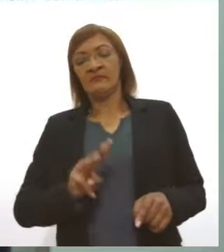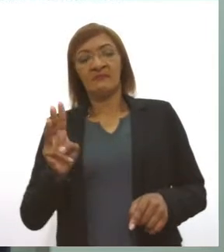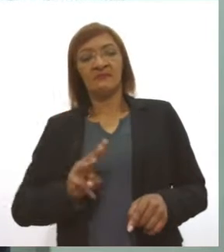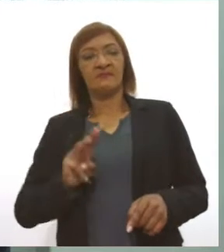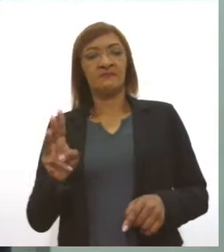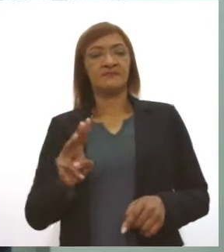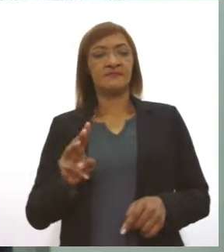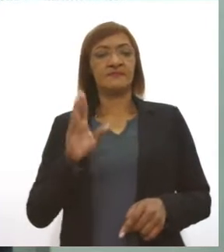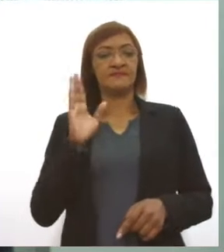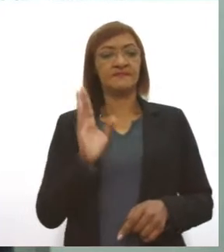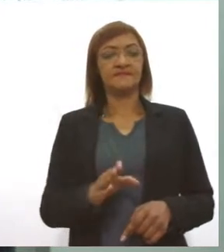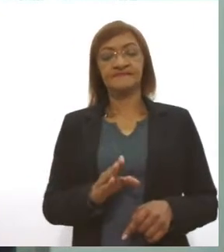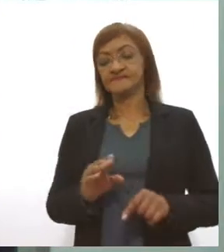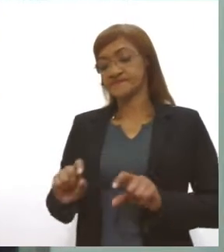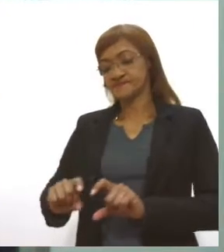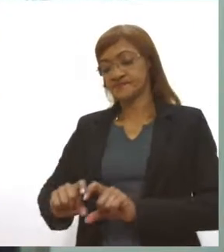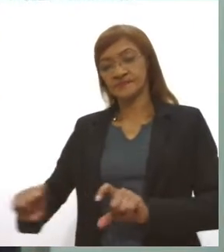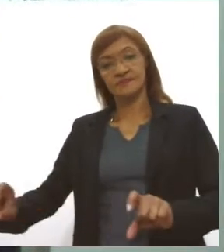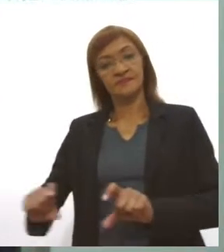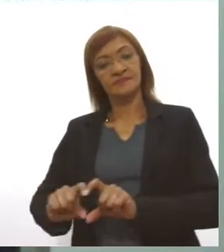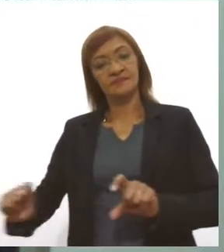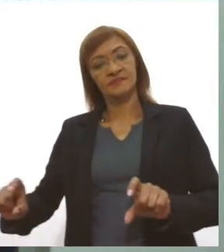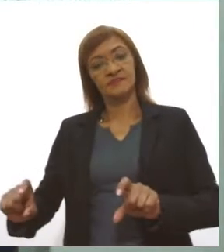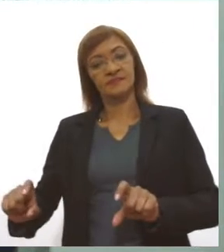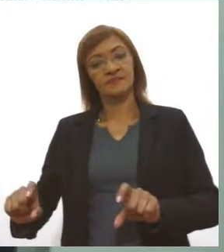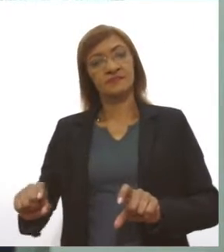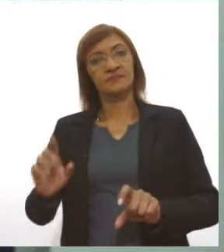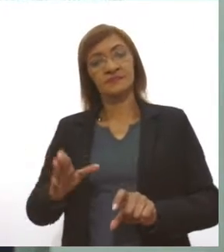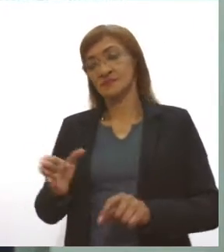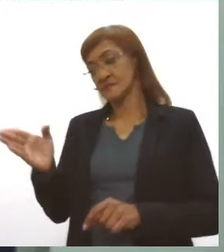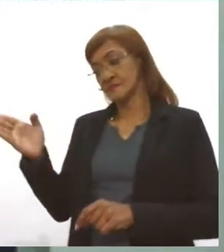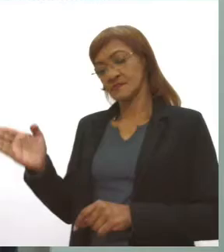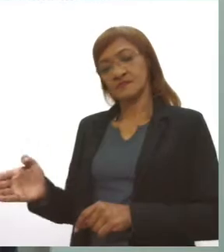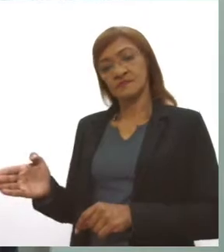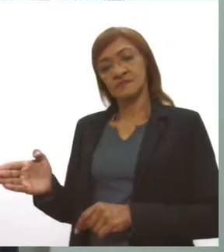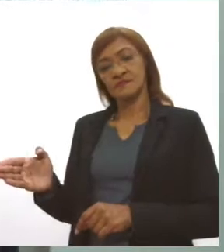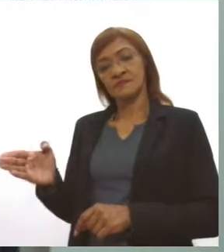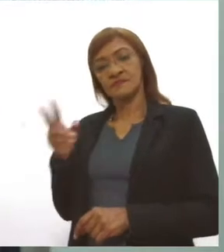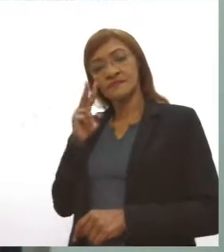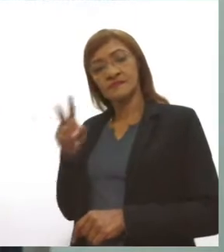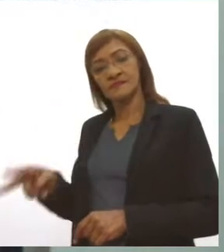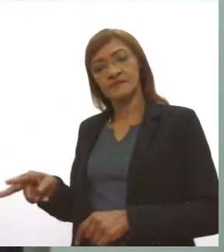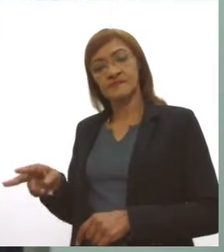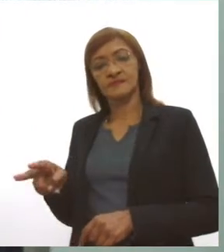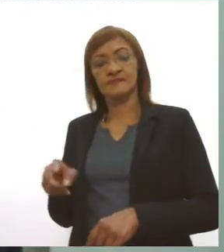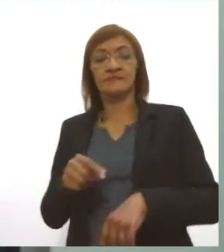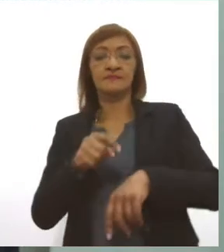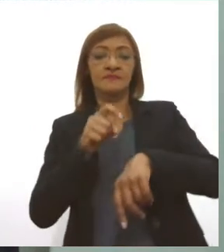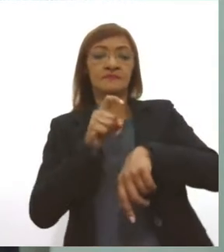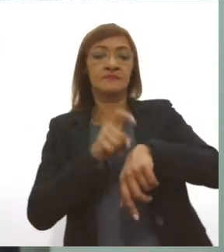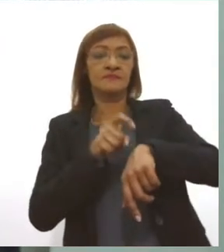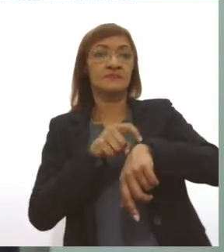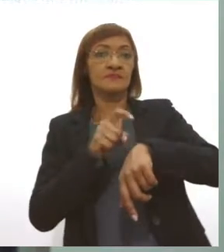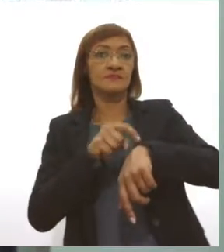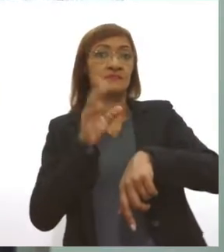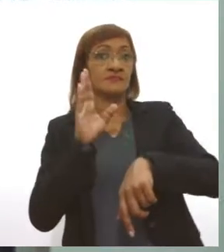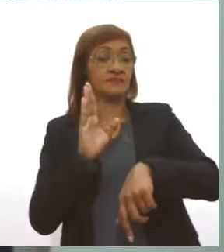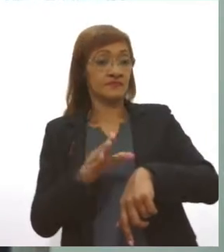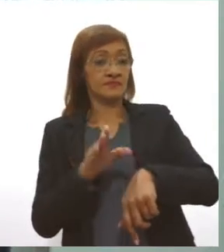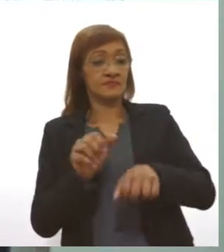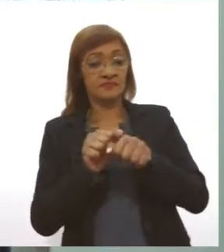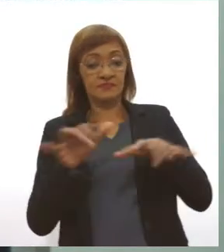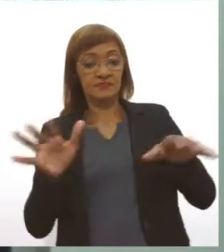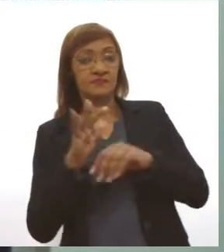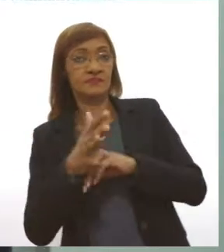.procon.aracaju.se.gov.br. Nosso horário de atendimento devido à pandemia está reduzido,